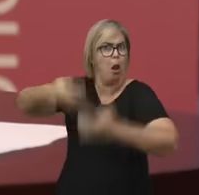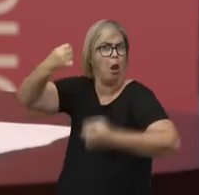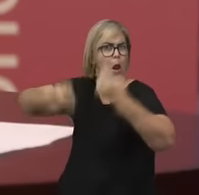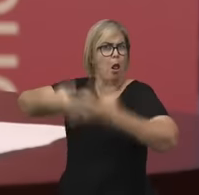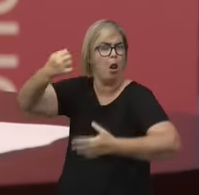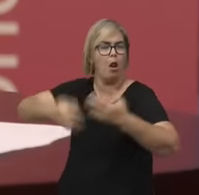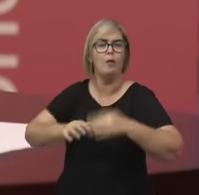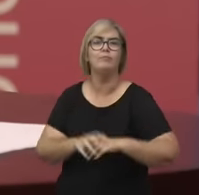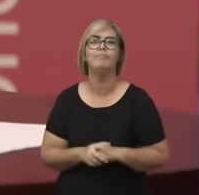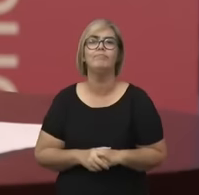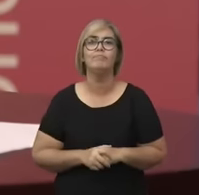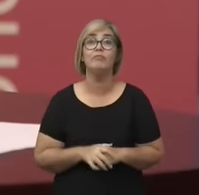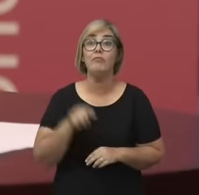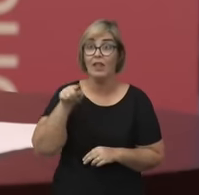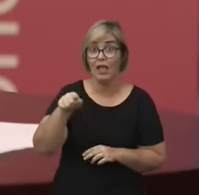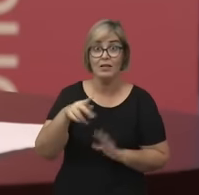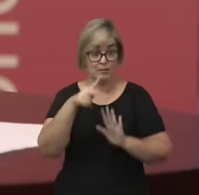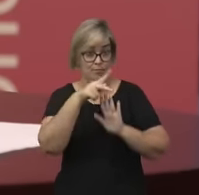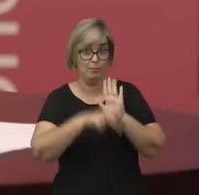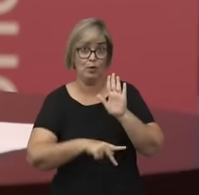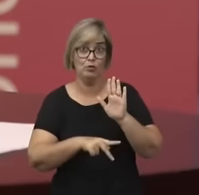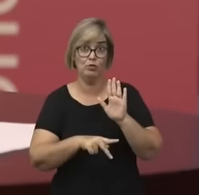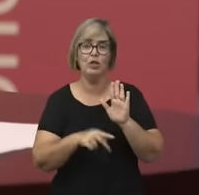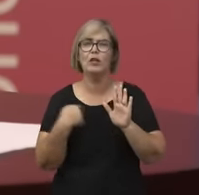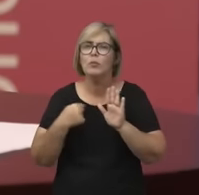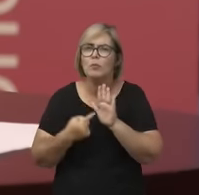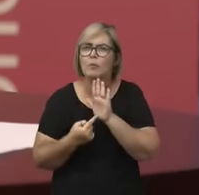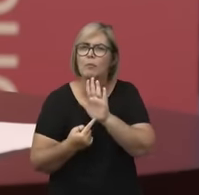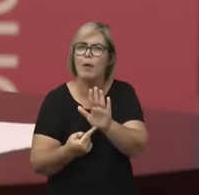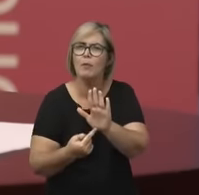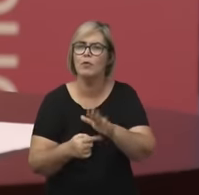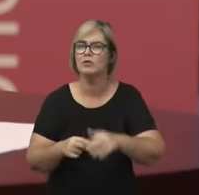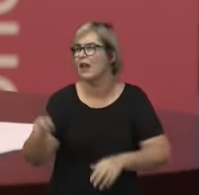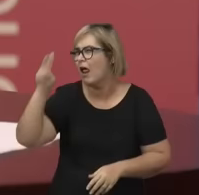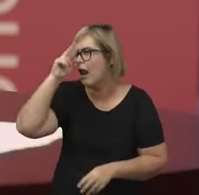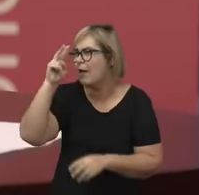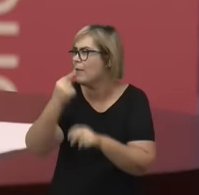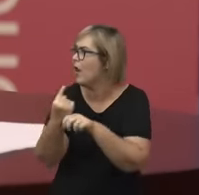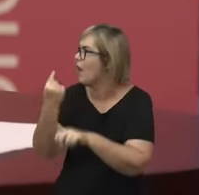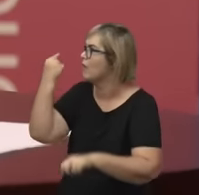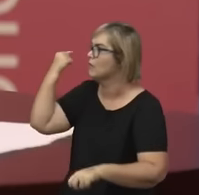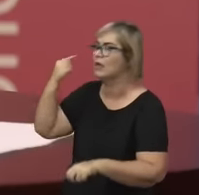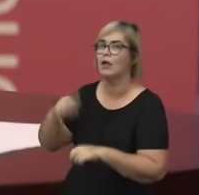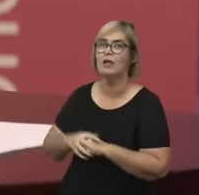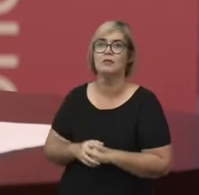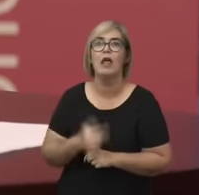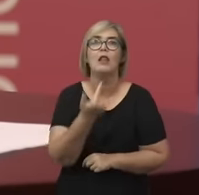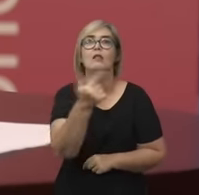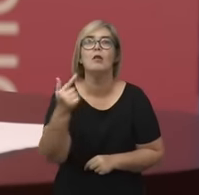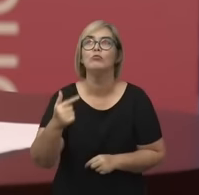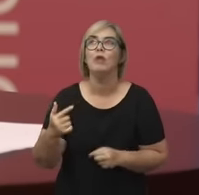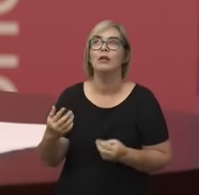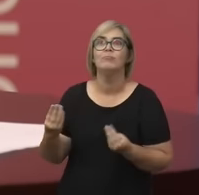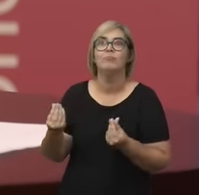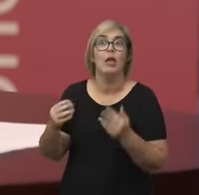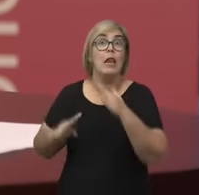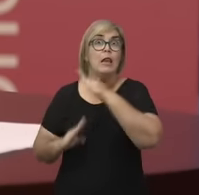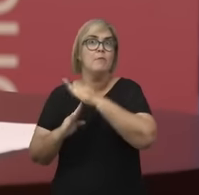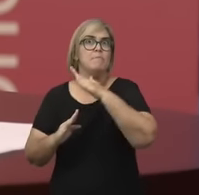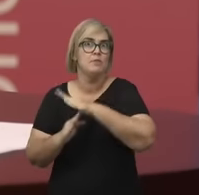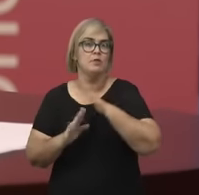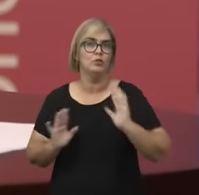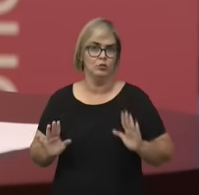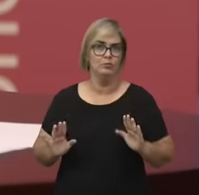Esse projeto de resgate, ele surge desse lugar. Ele não se limita a esse lugar, mas ele surge desse lugar também